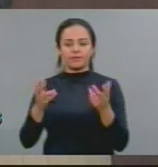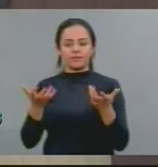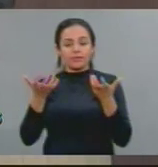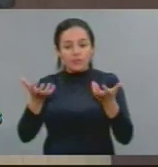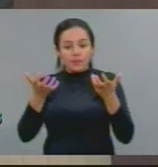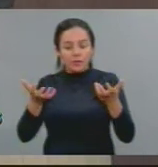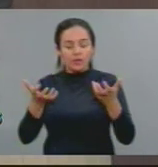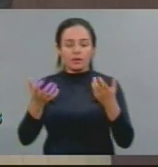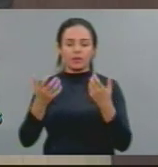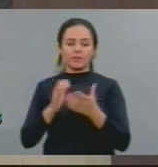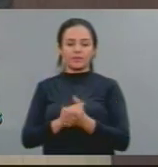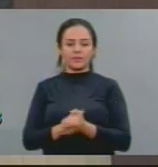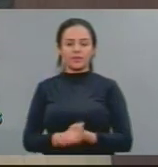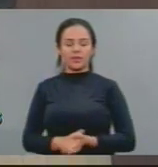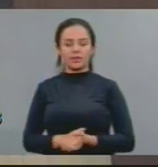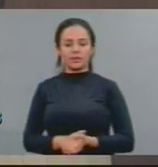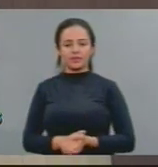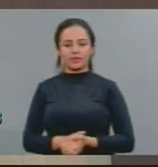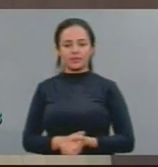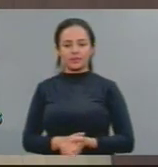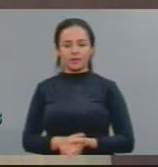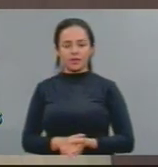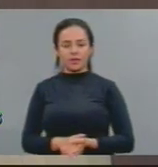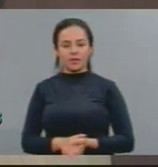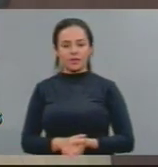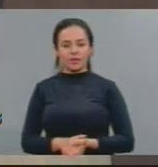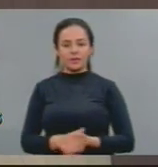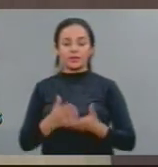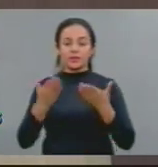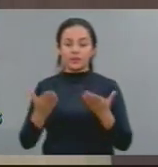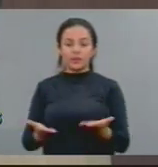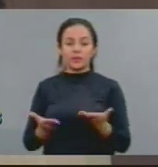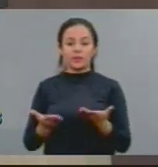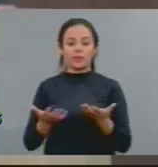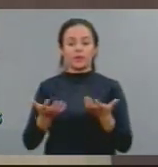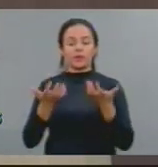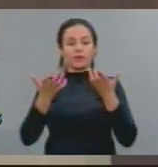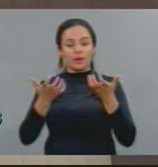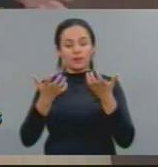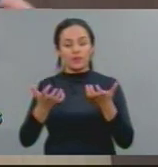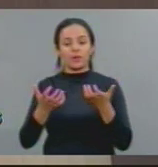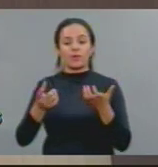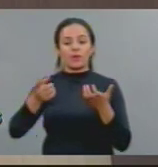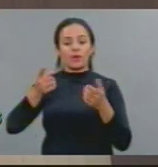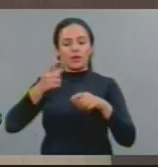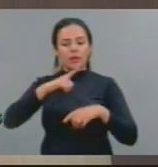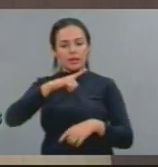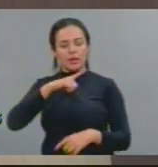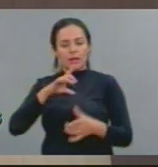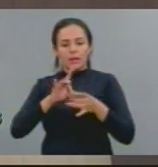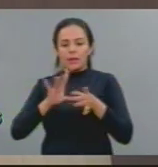reverberar esta sentença de pronúncia, que é pública